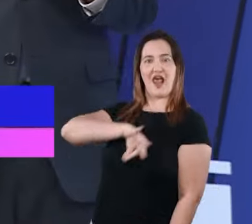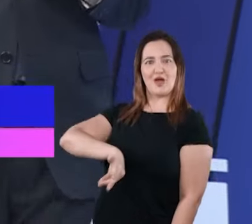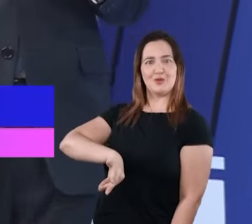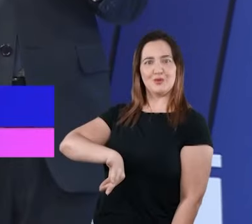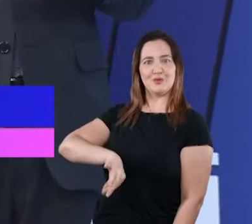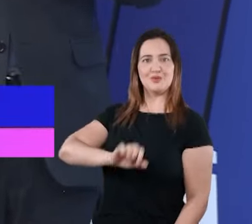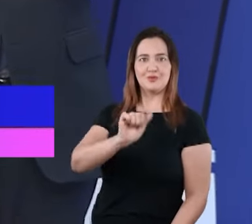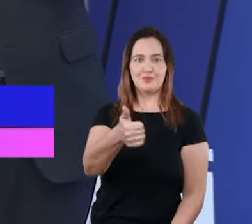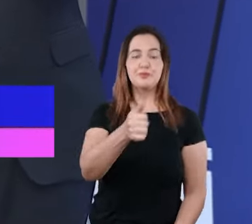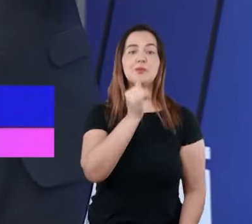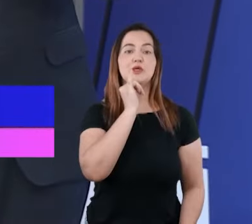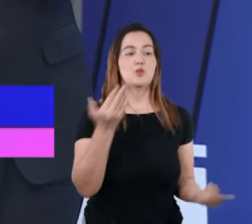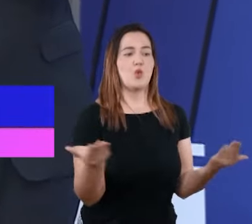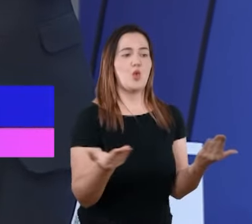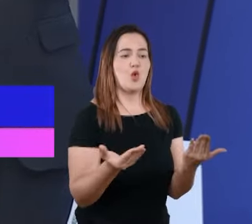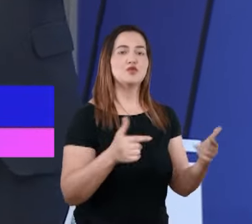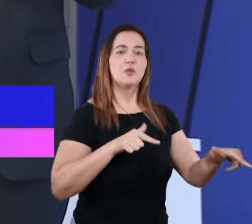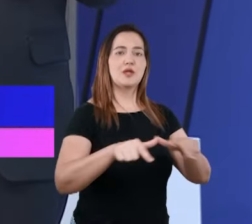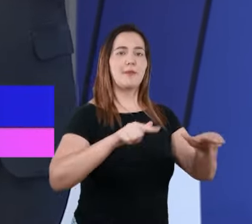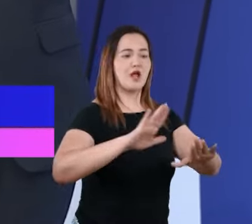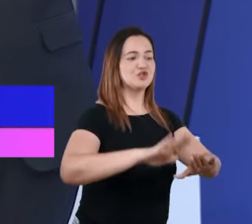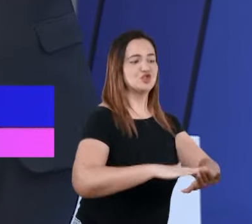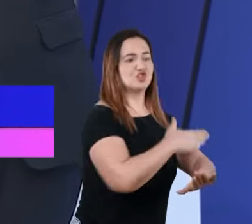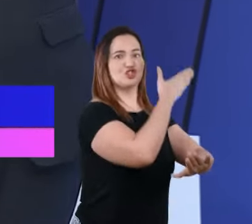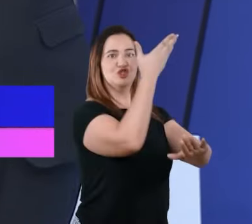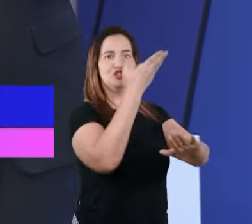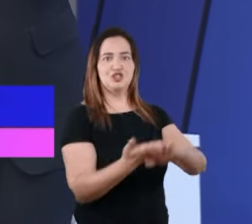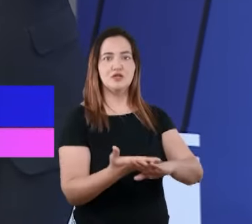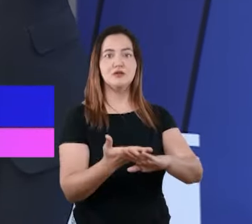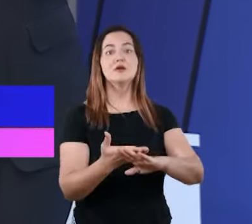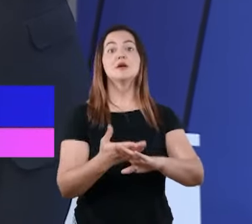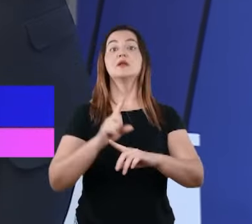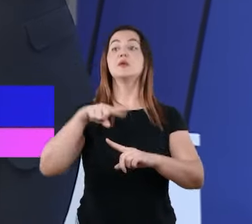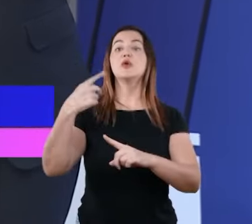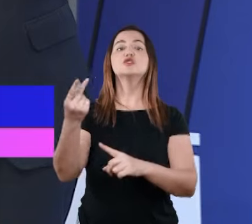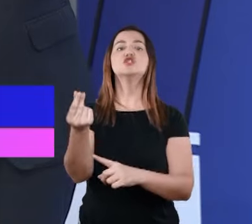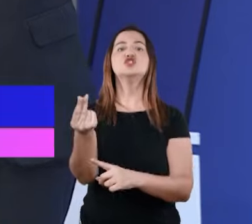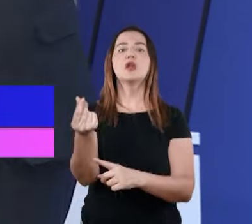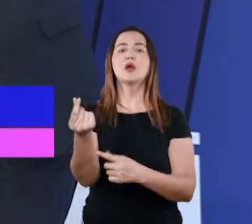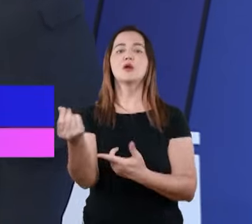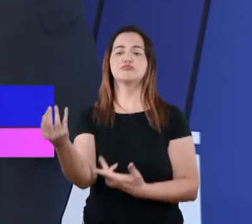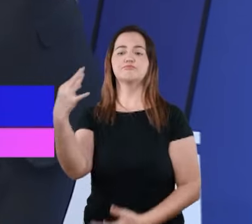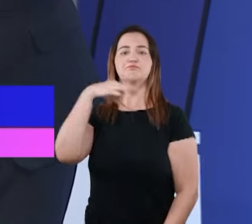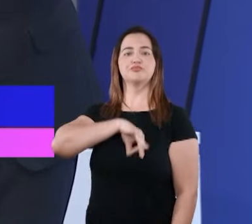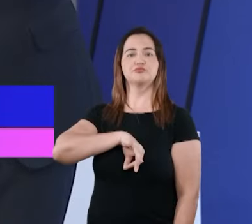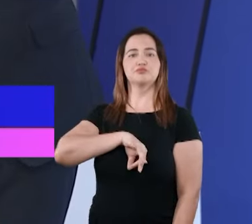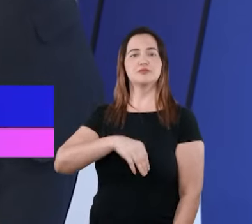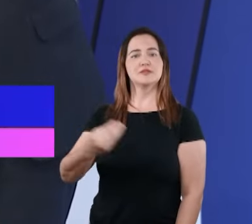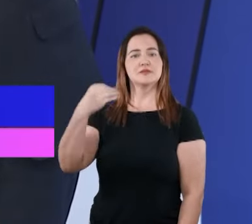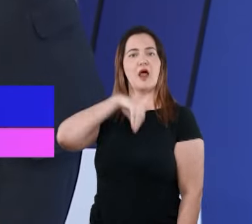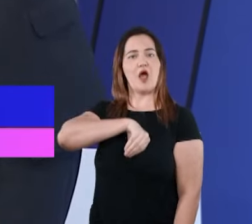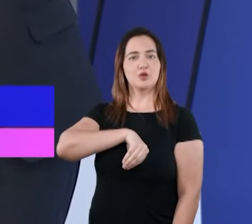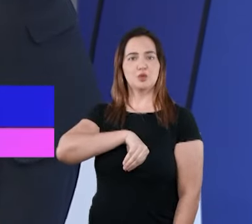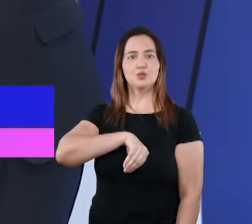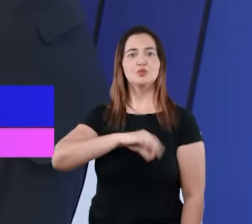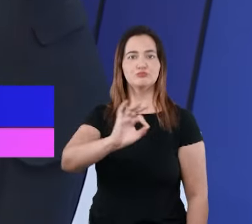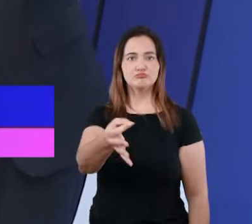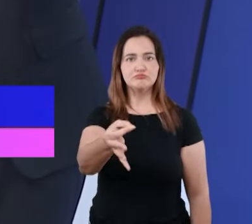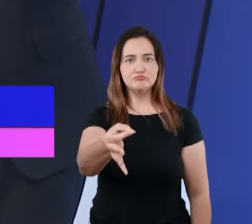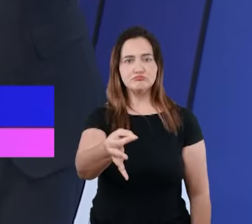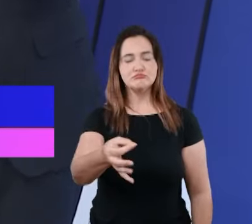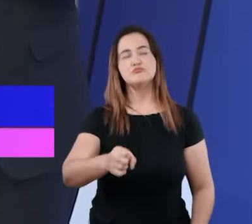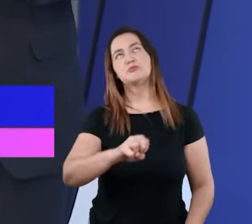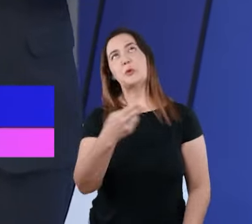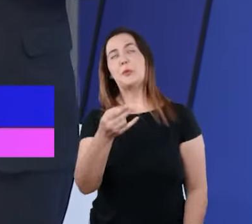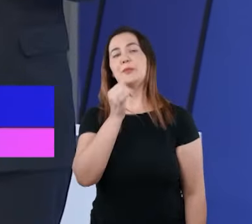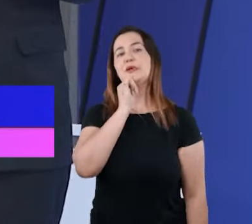Você trabalha um dia, e em troca desse dia trabalhado, você é recompensado com o pagamento da sua